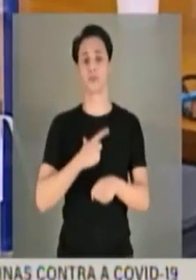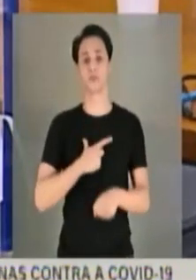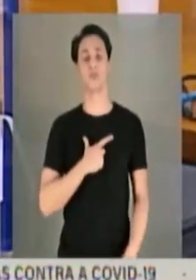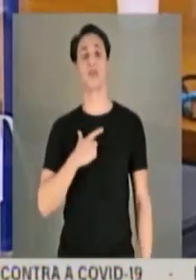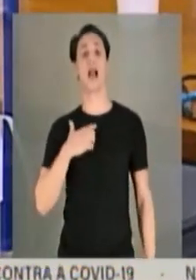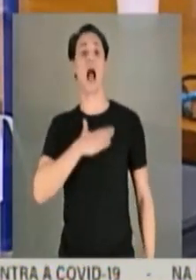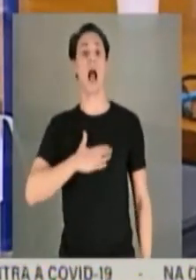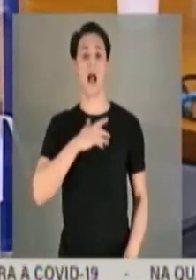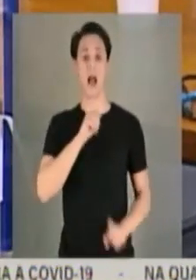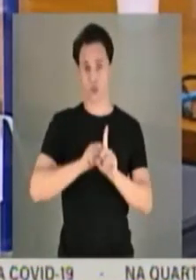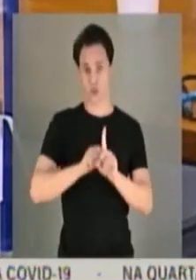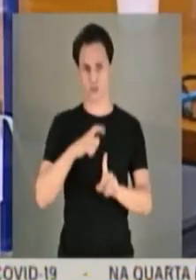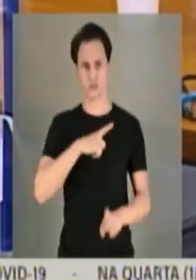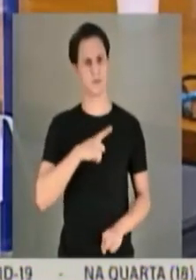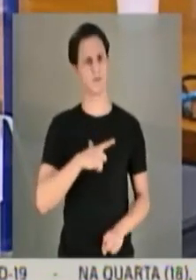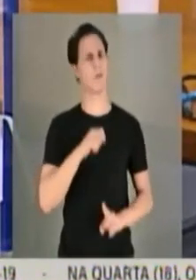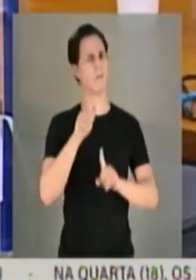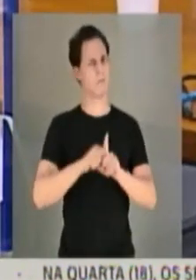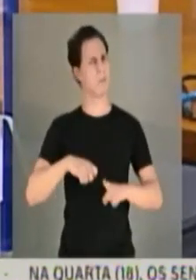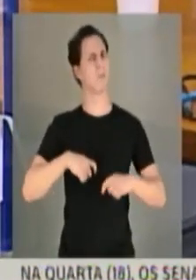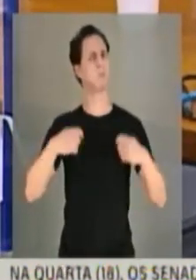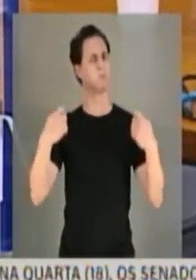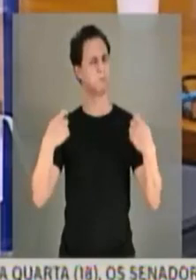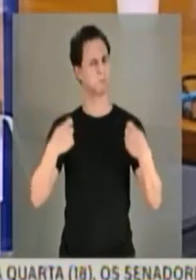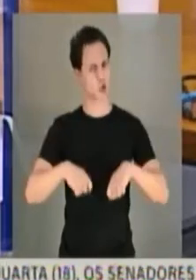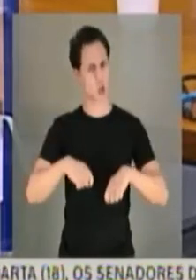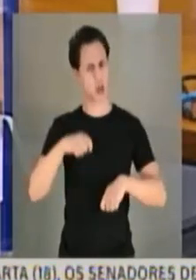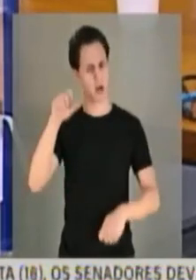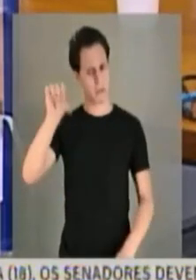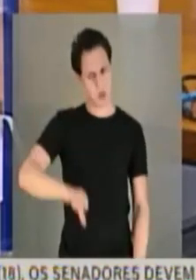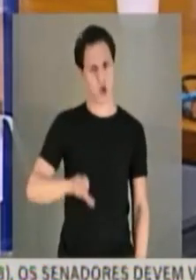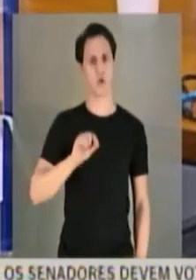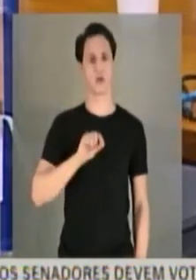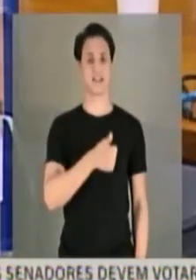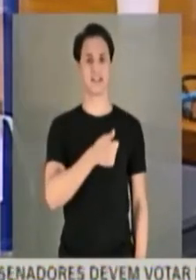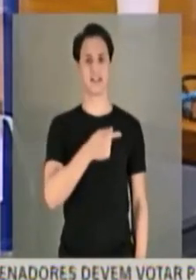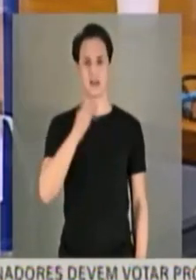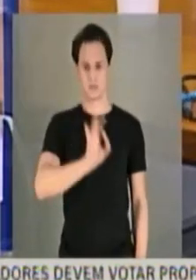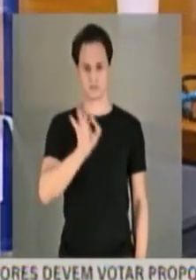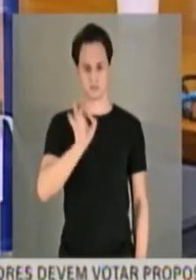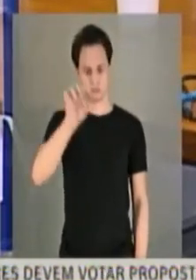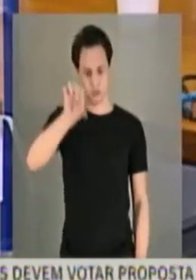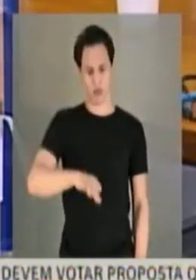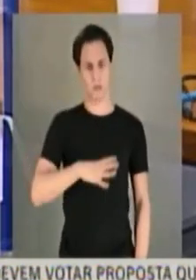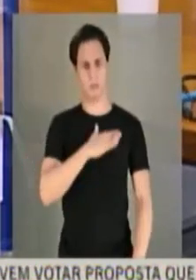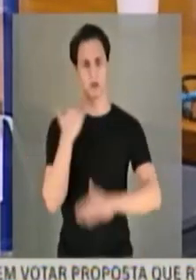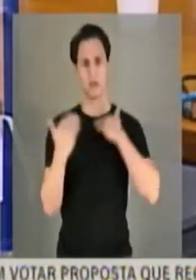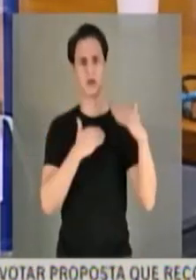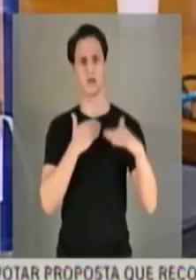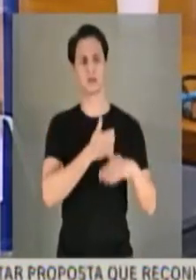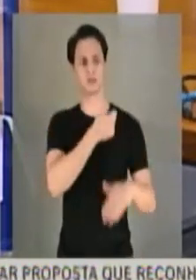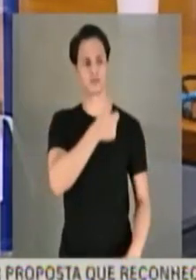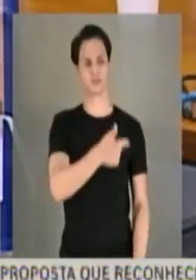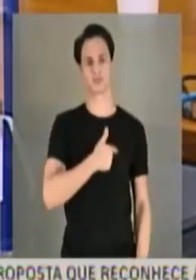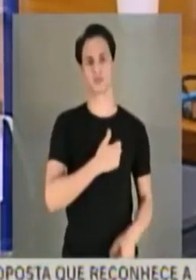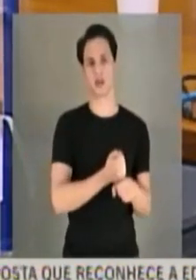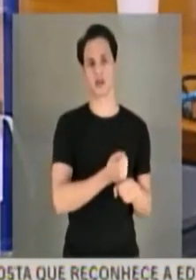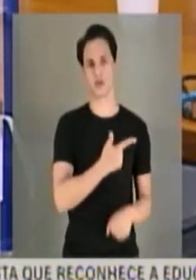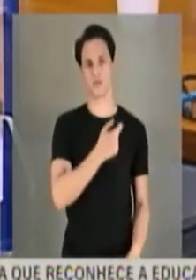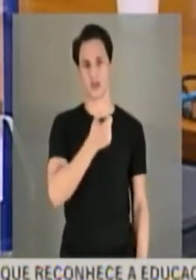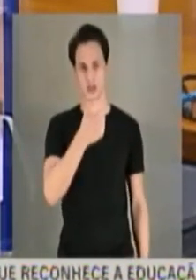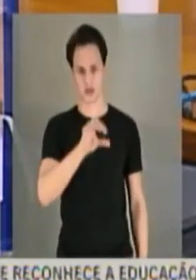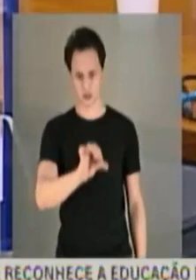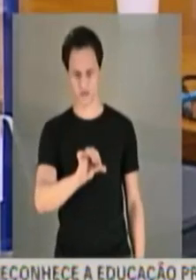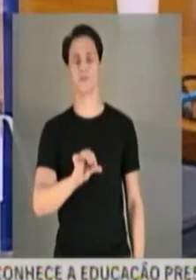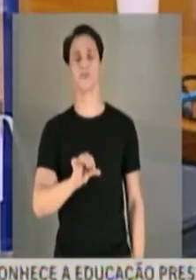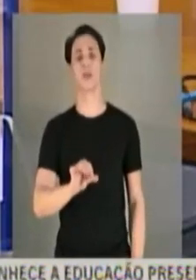mais mortal de toda a série. Houve um aumento de 17% comparado ao ano de 2019. Mas se nós pegarmos